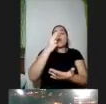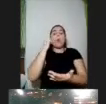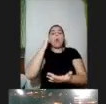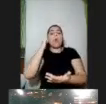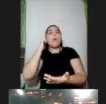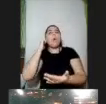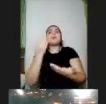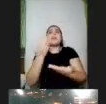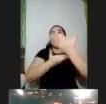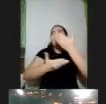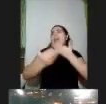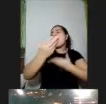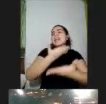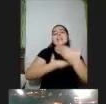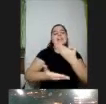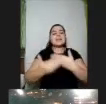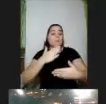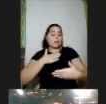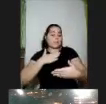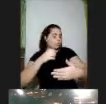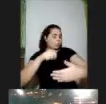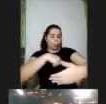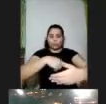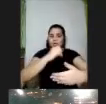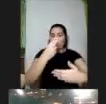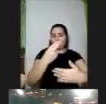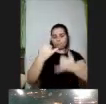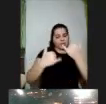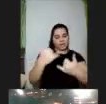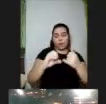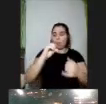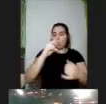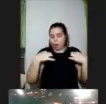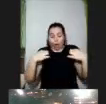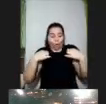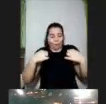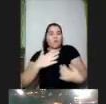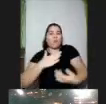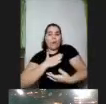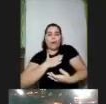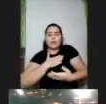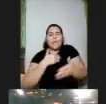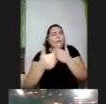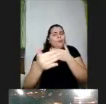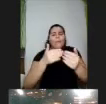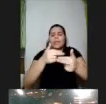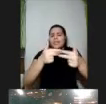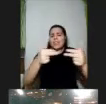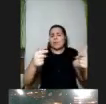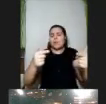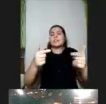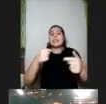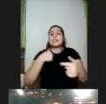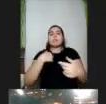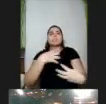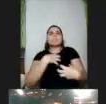minha vida algo que eu preciso pra minha cozinha ou pras crianças ou uma roupa que eu gosto alguma coisa que por algum motivo me afeta